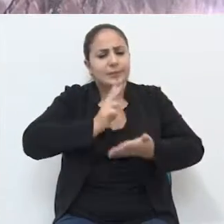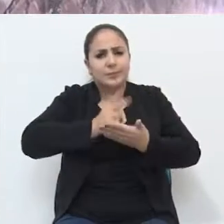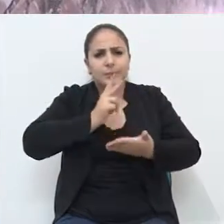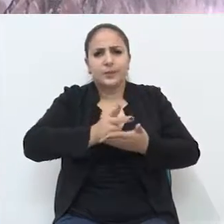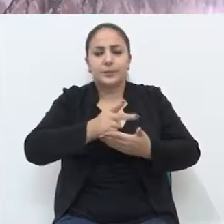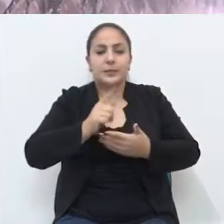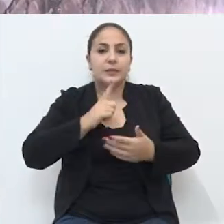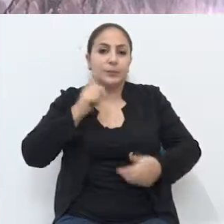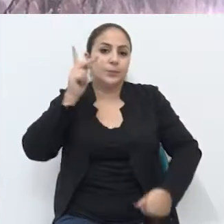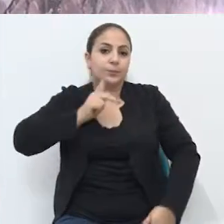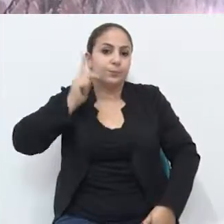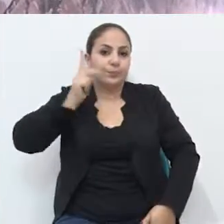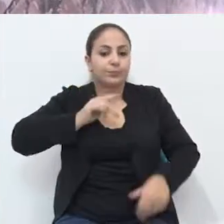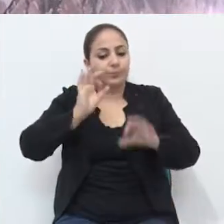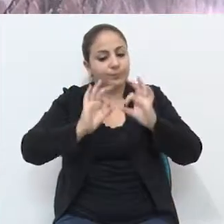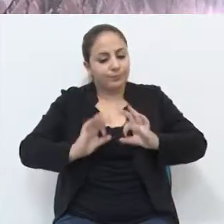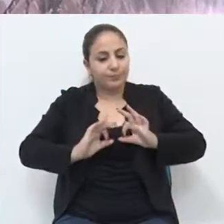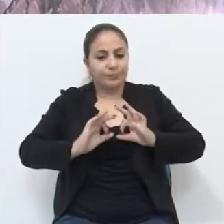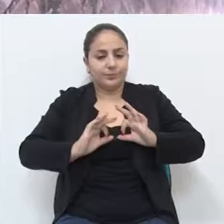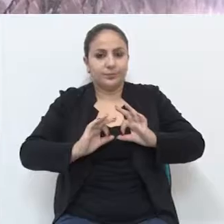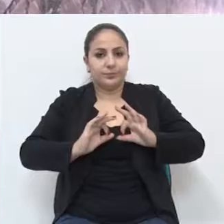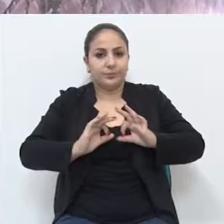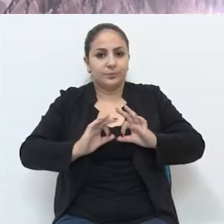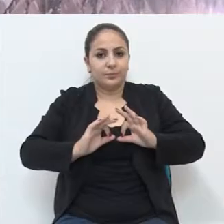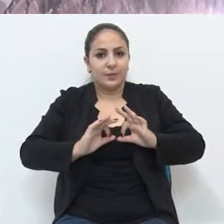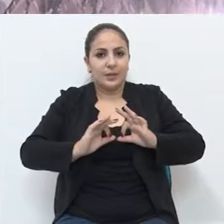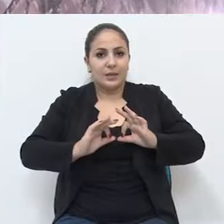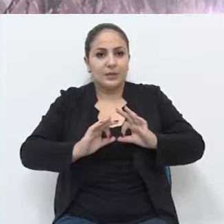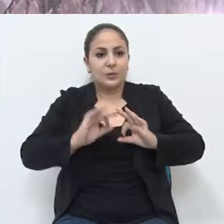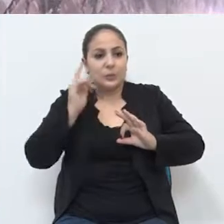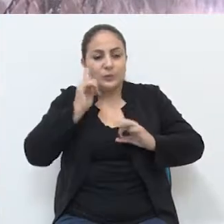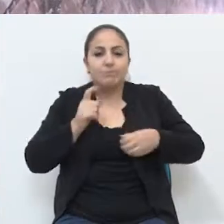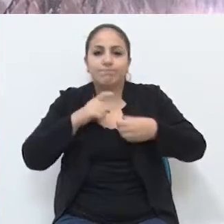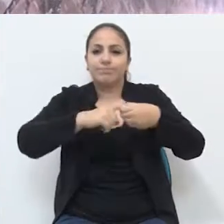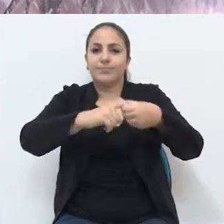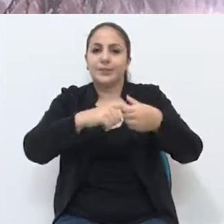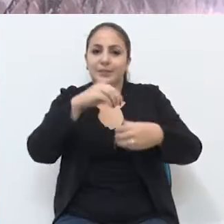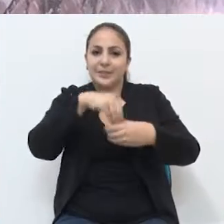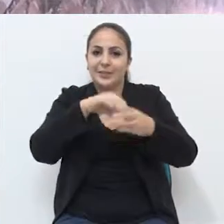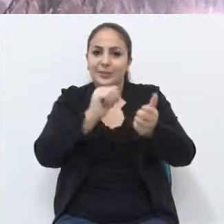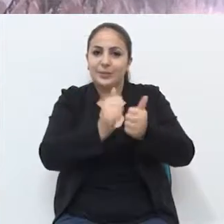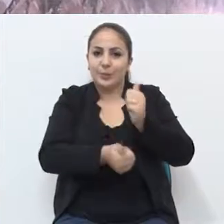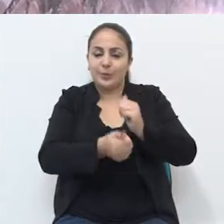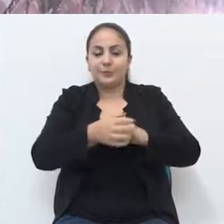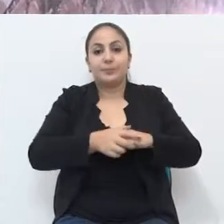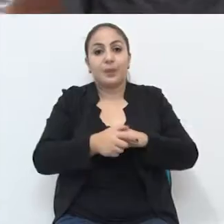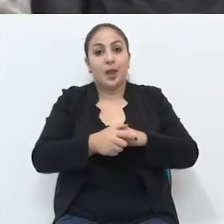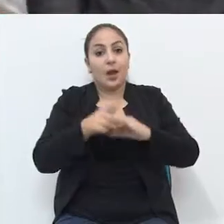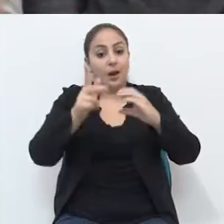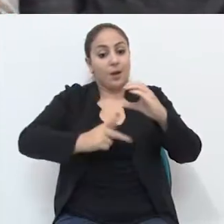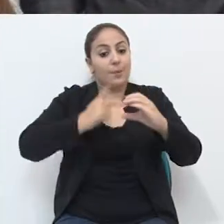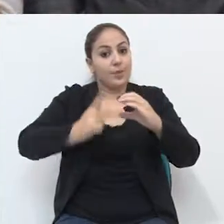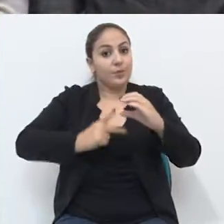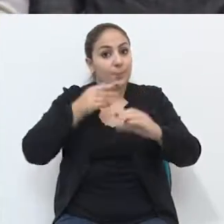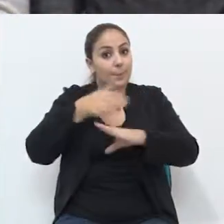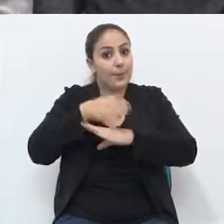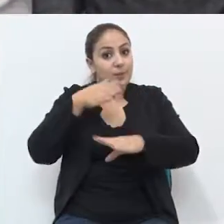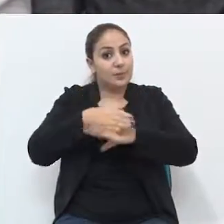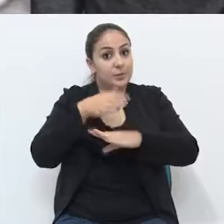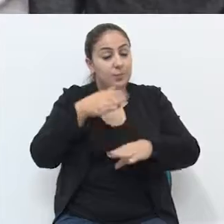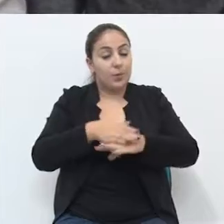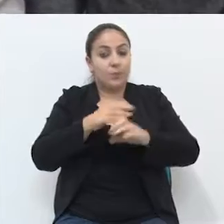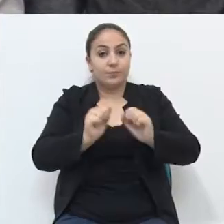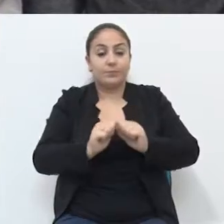todos os anos essa política, esse programa aí, muito alicerçado dentro do esporte. A Câmara de